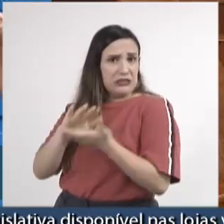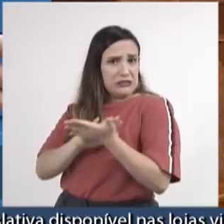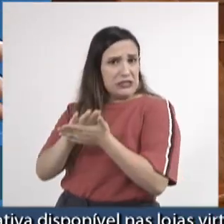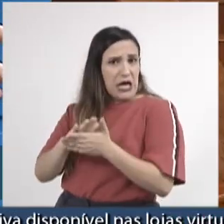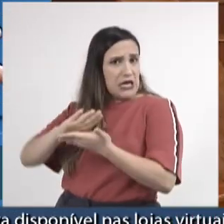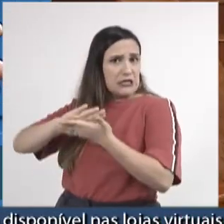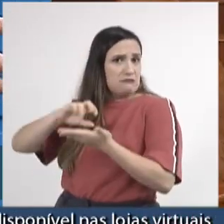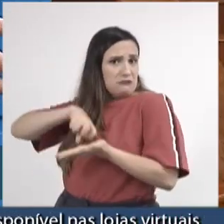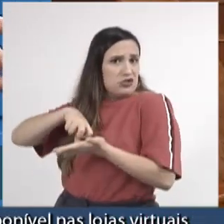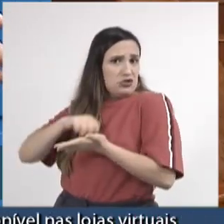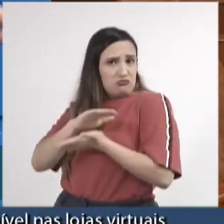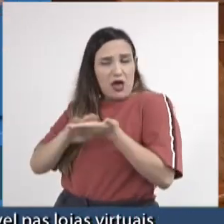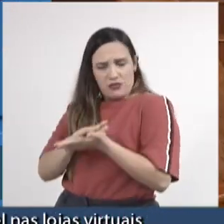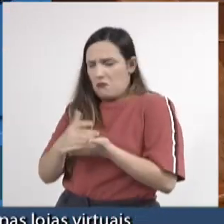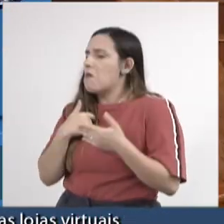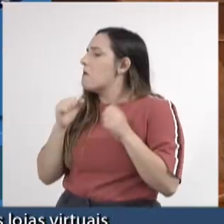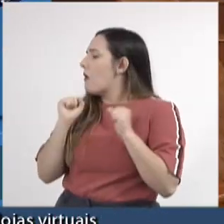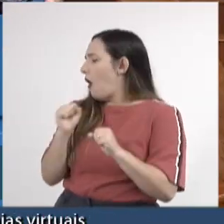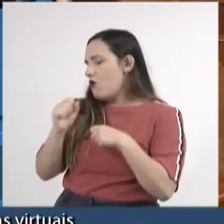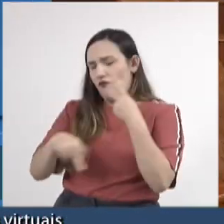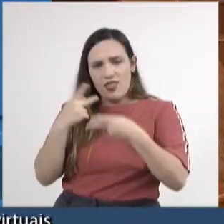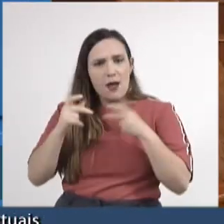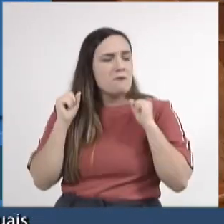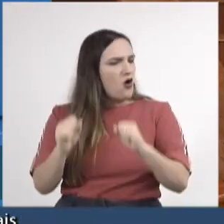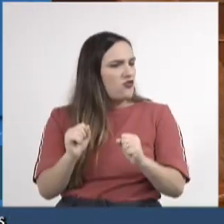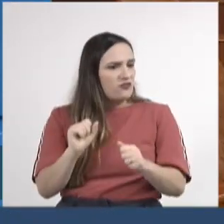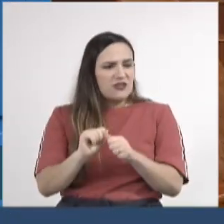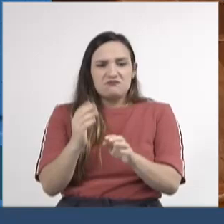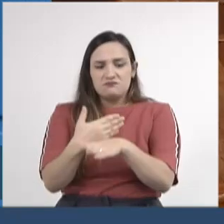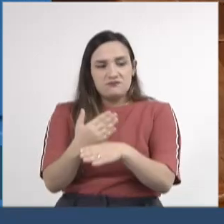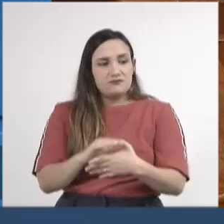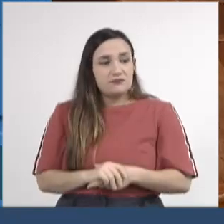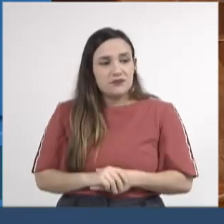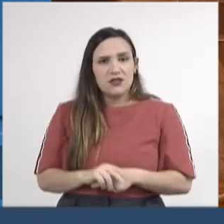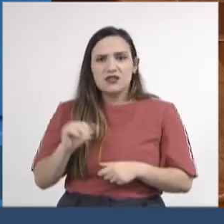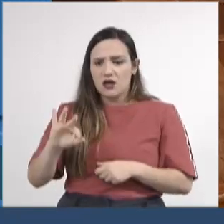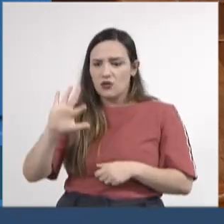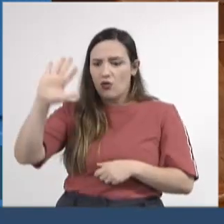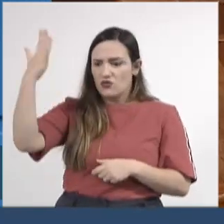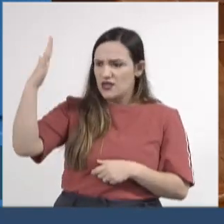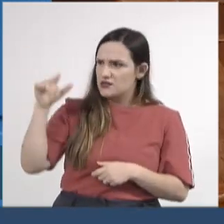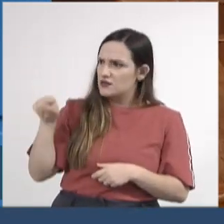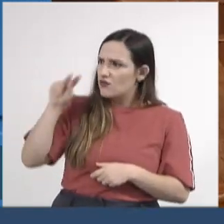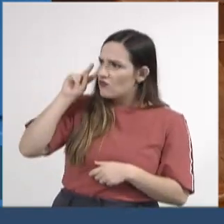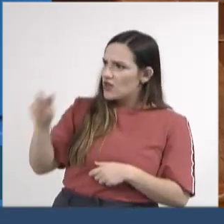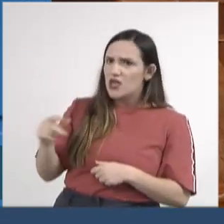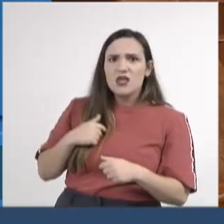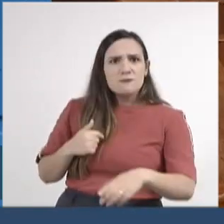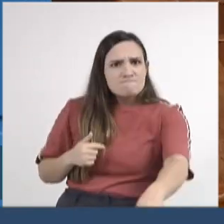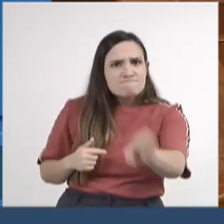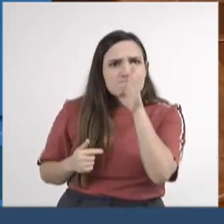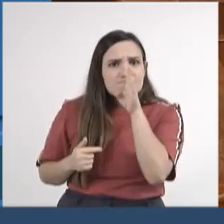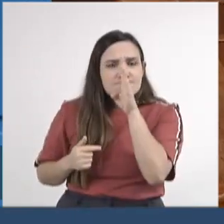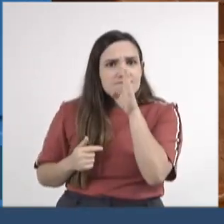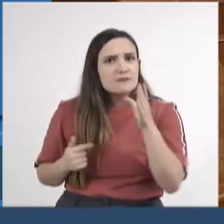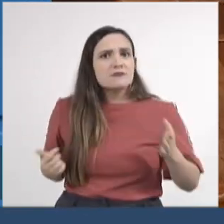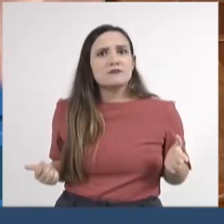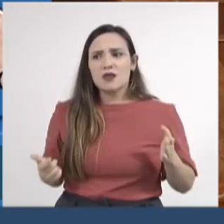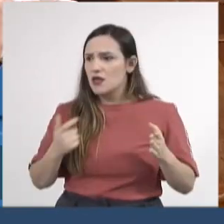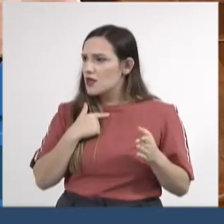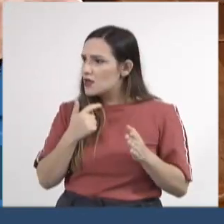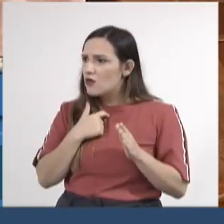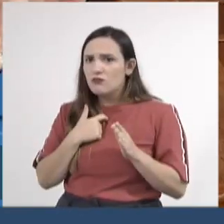situações. Acontece uma situação dessa perto de nós e nós não reagimos, não fazemos nada, não nos